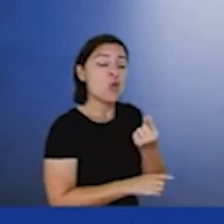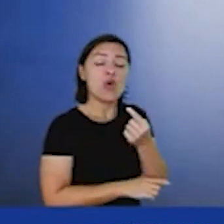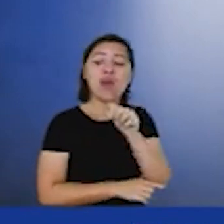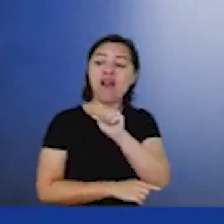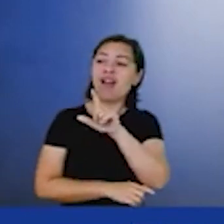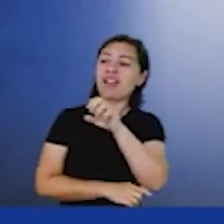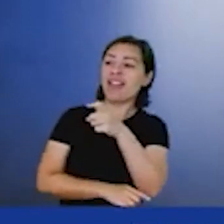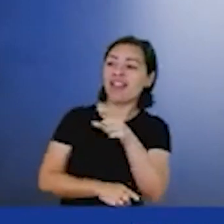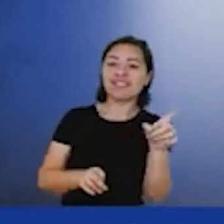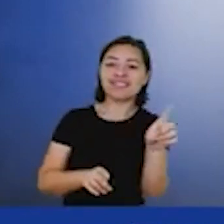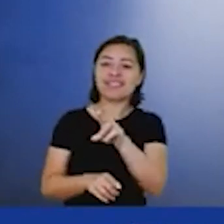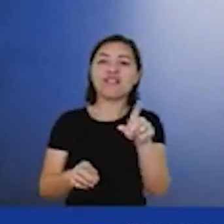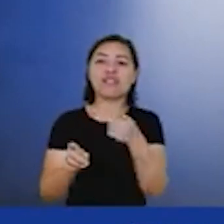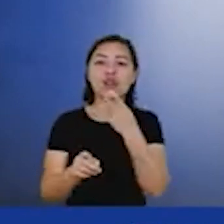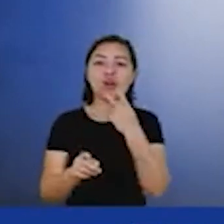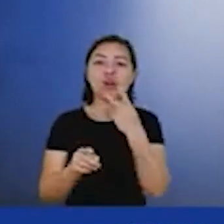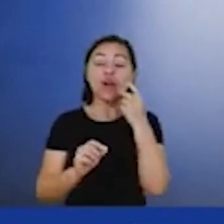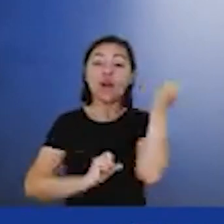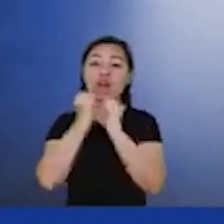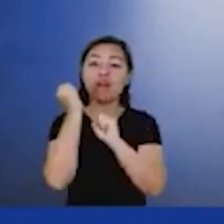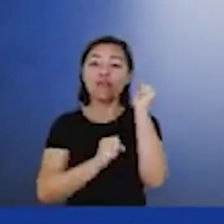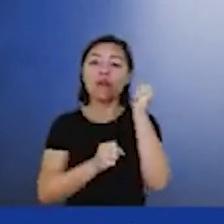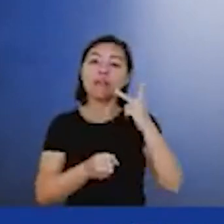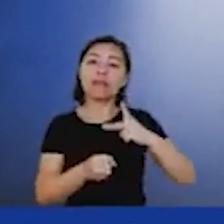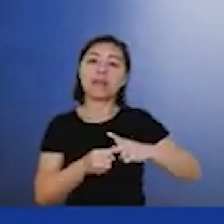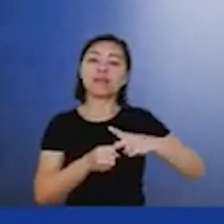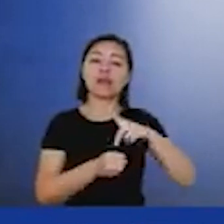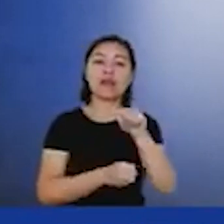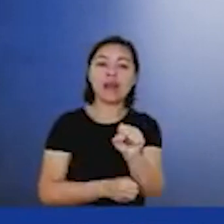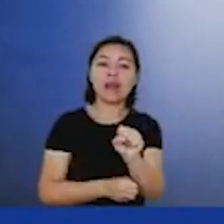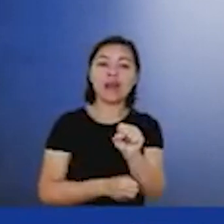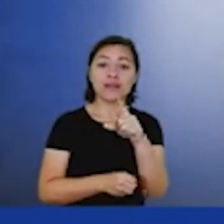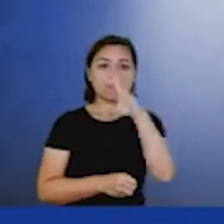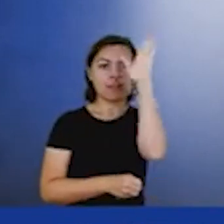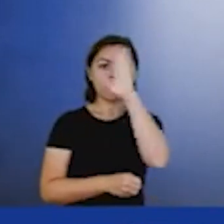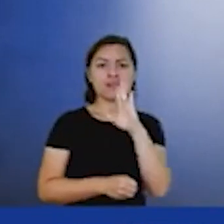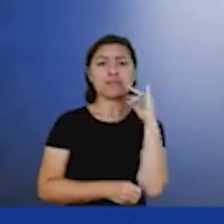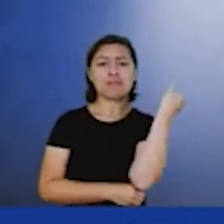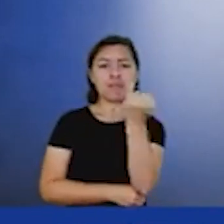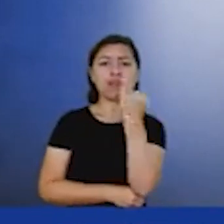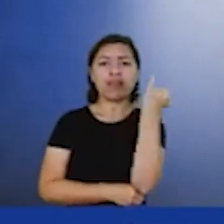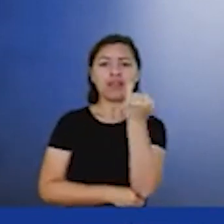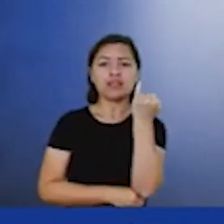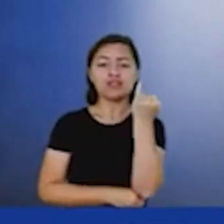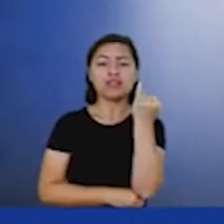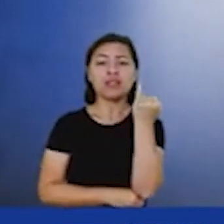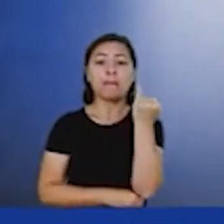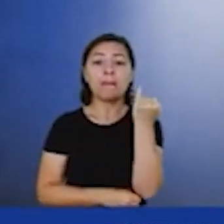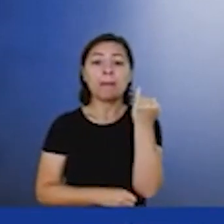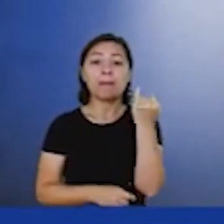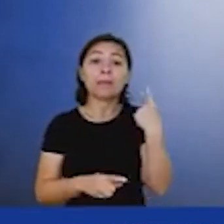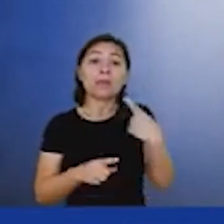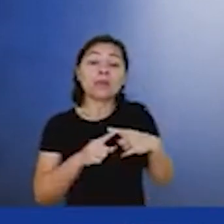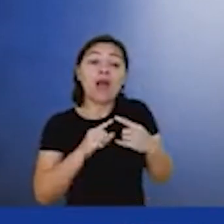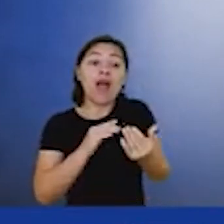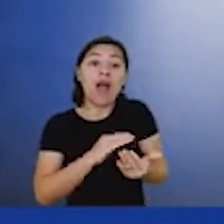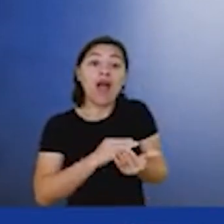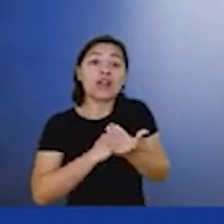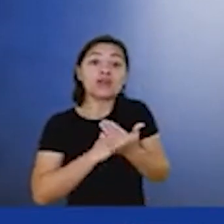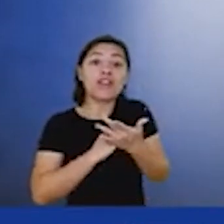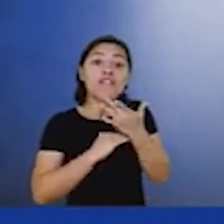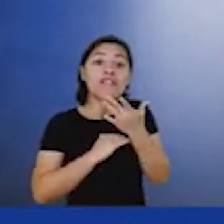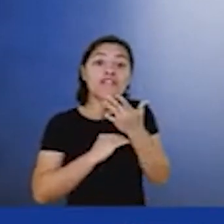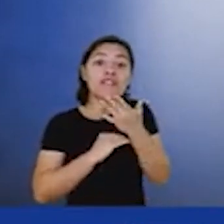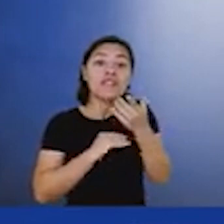a indústria do petróleo e gás ela é importante aqui para o Brasil também para facilitar a transição das